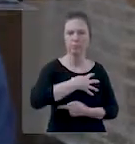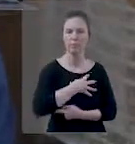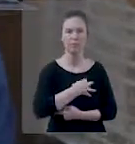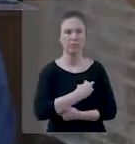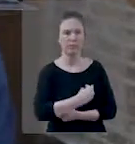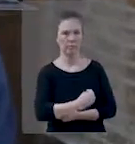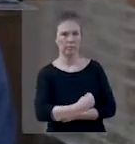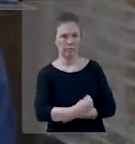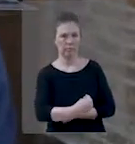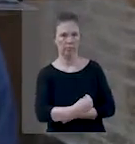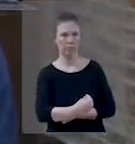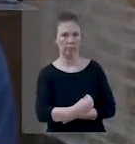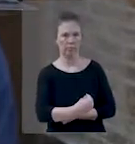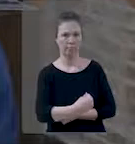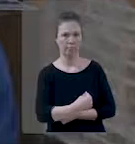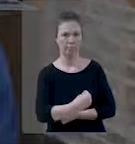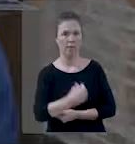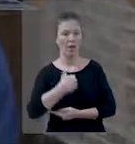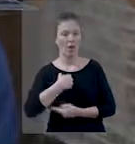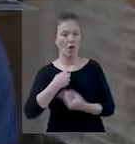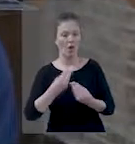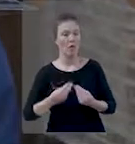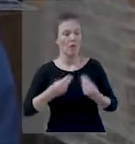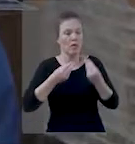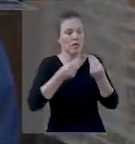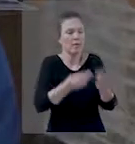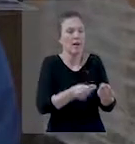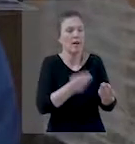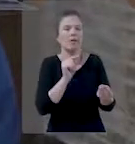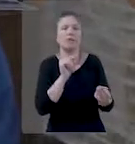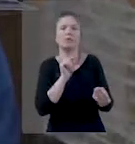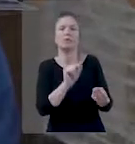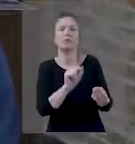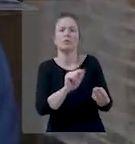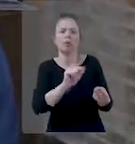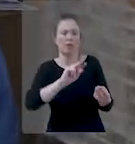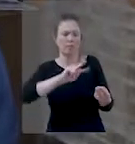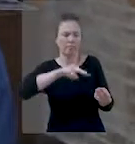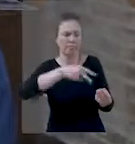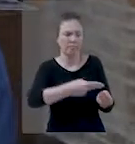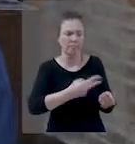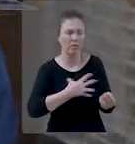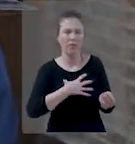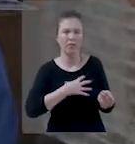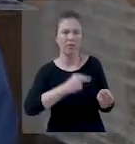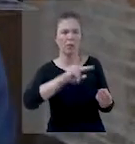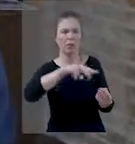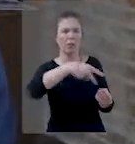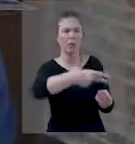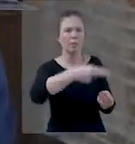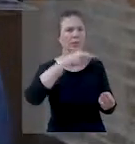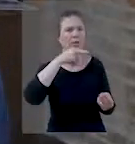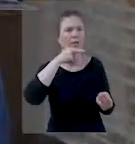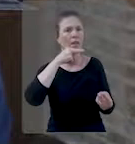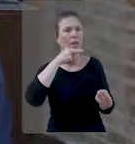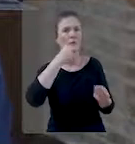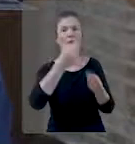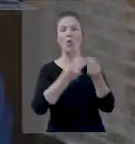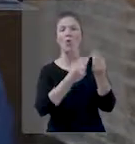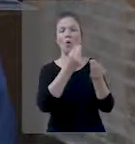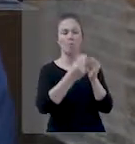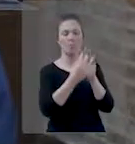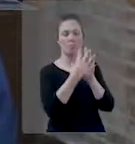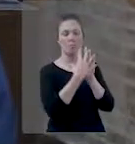seguintes. E olhar assim, que legado eu vou deixar para os meus filhos, para os meus netos. Que